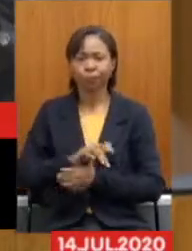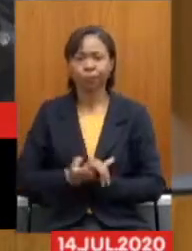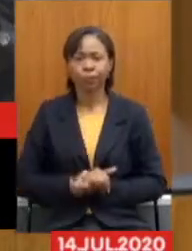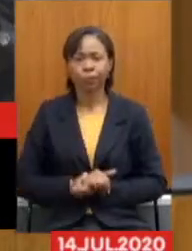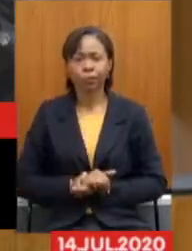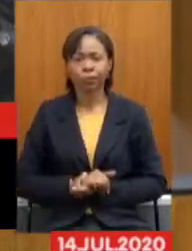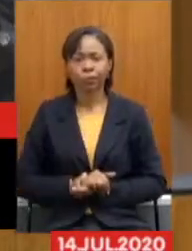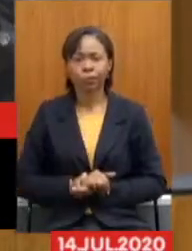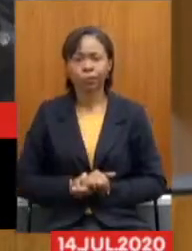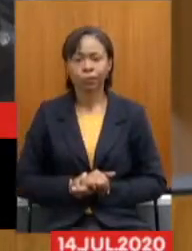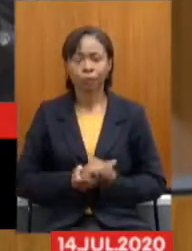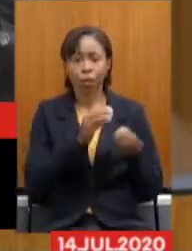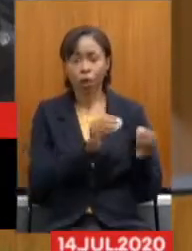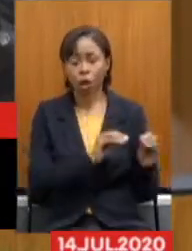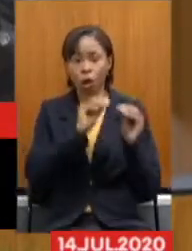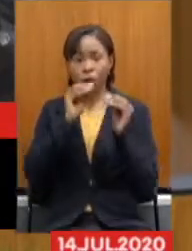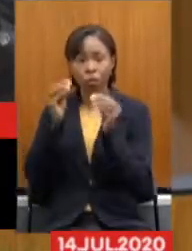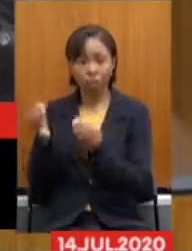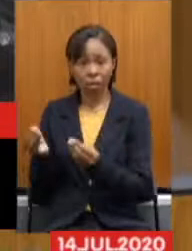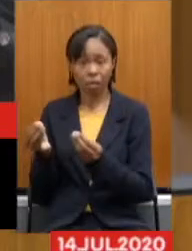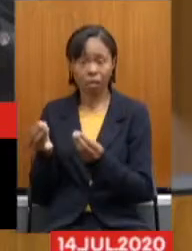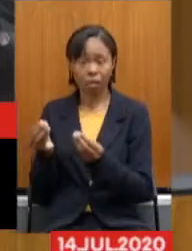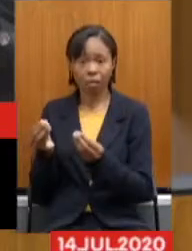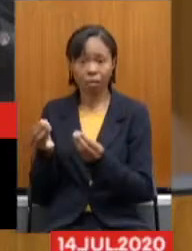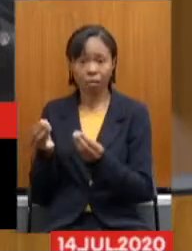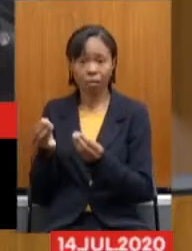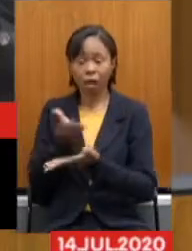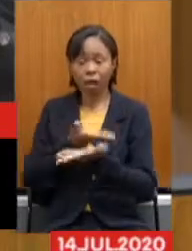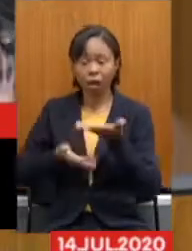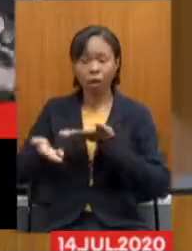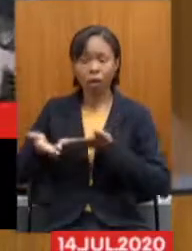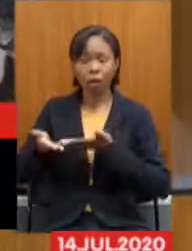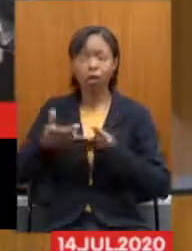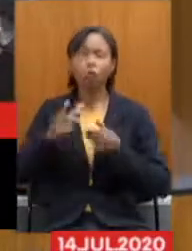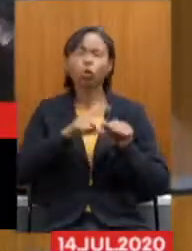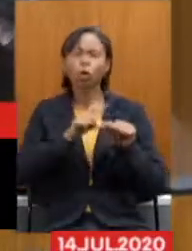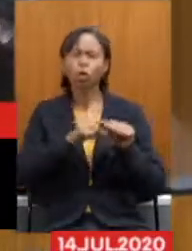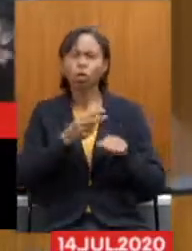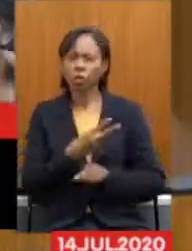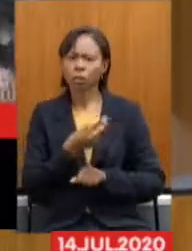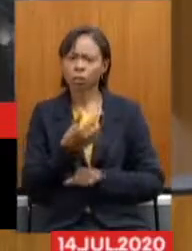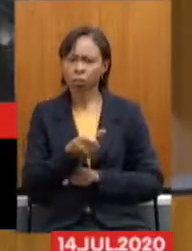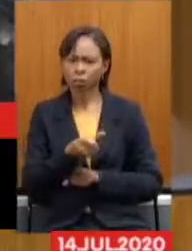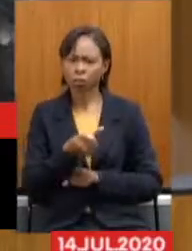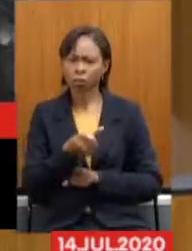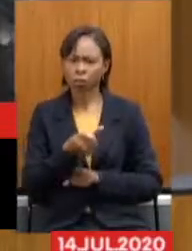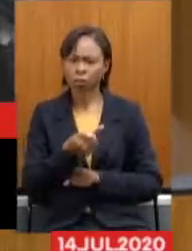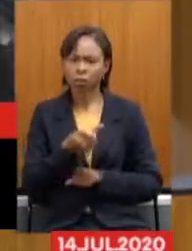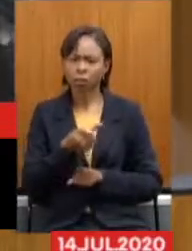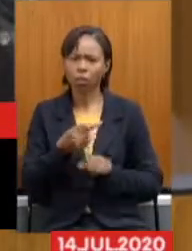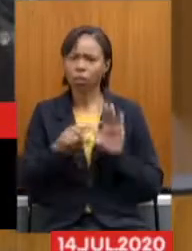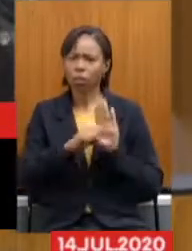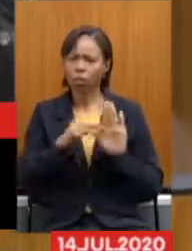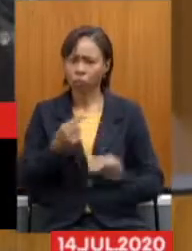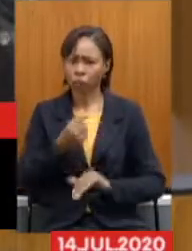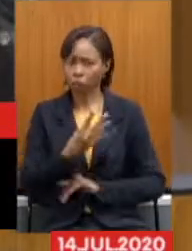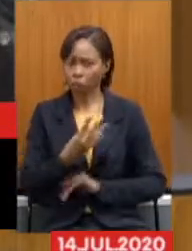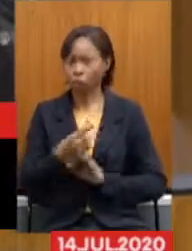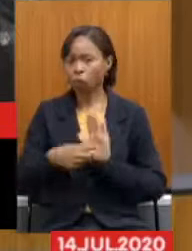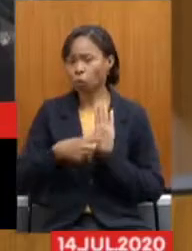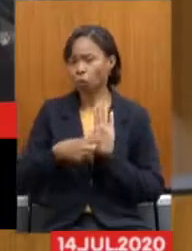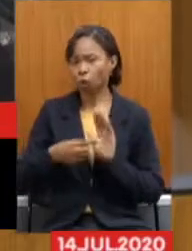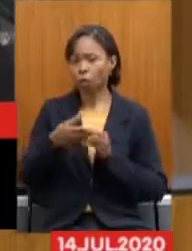Ao repassar os poderes judiciais, repassar, no artigo 37, o inciso 4, consta,